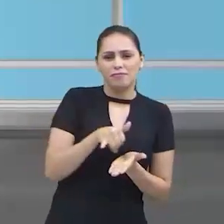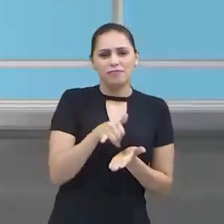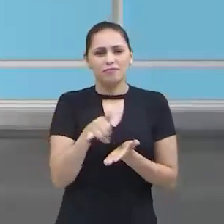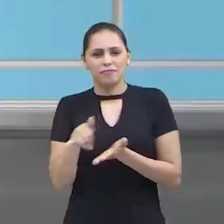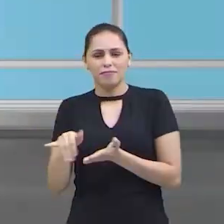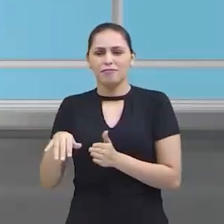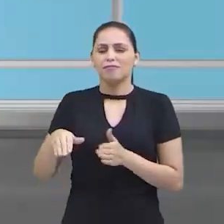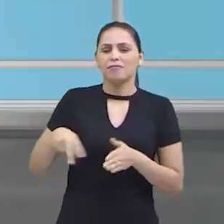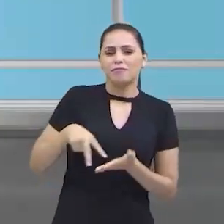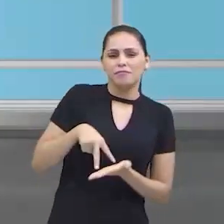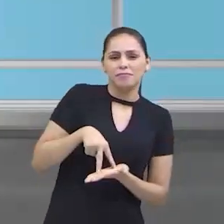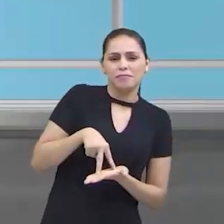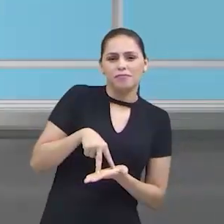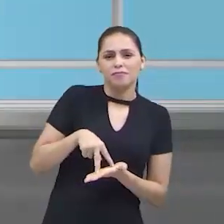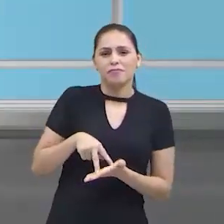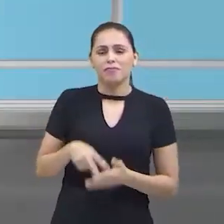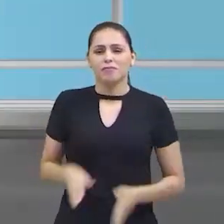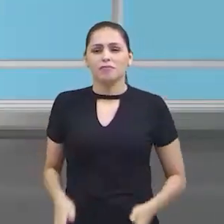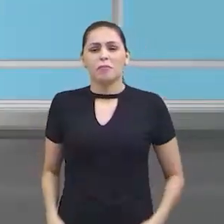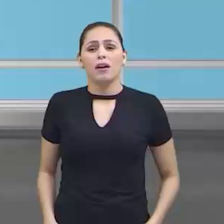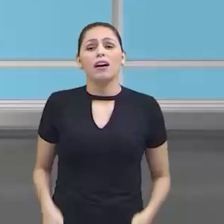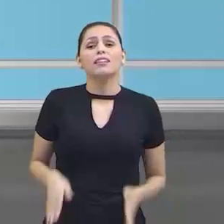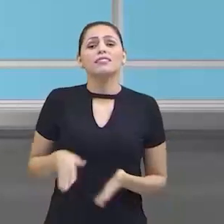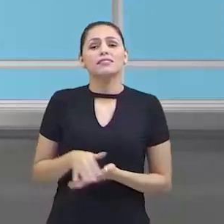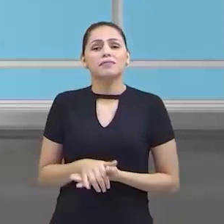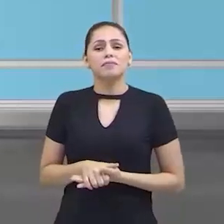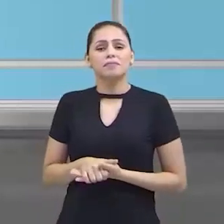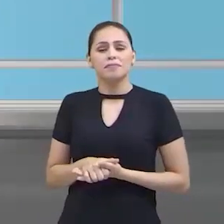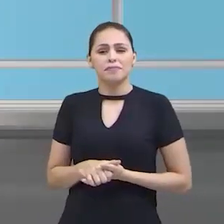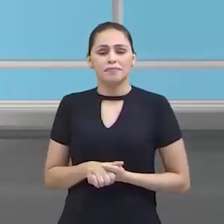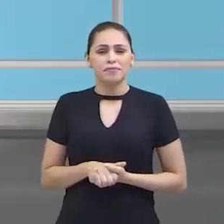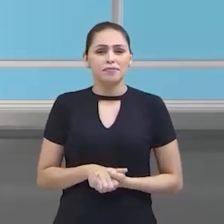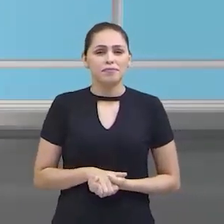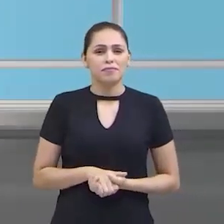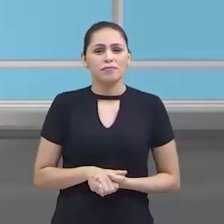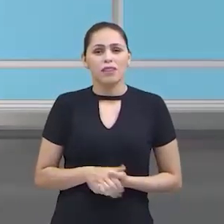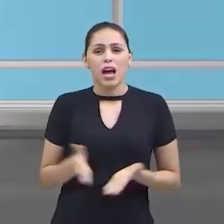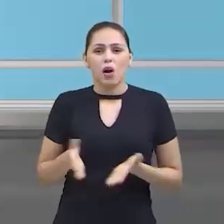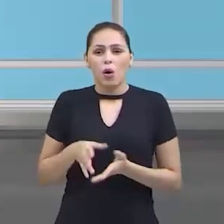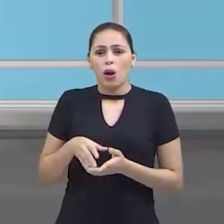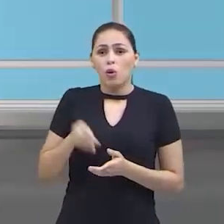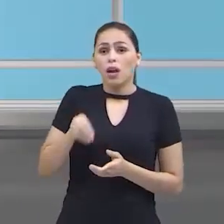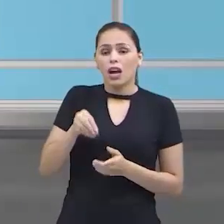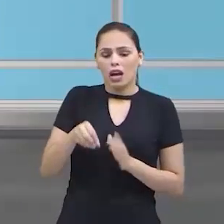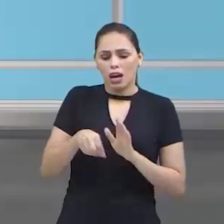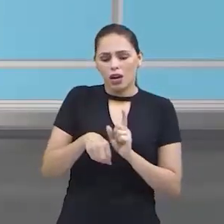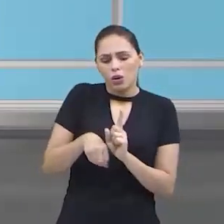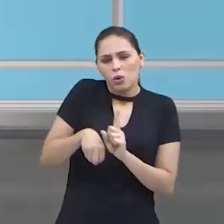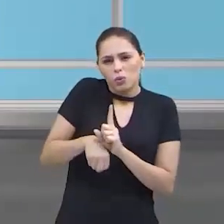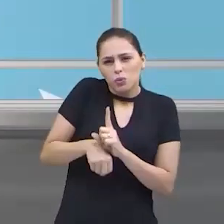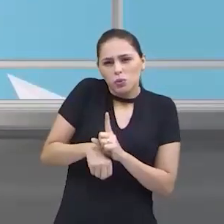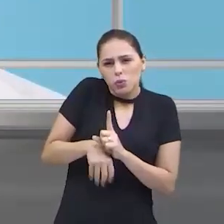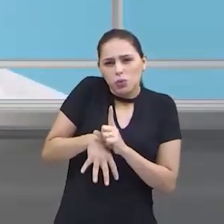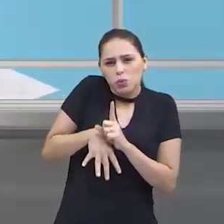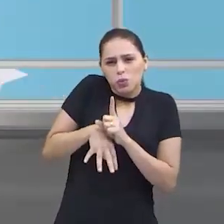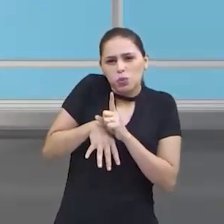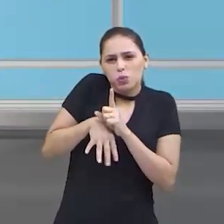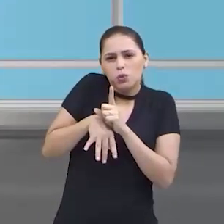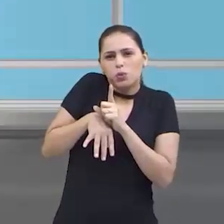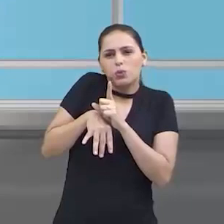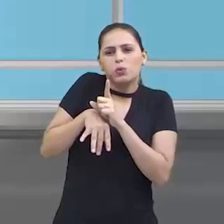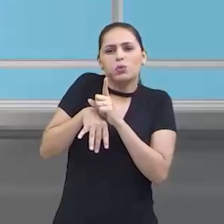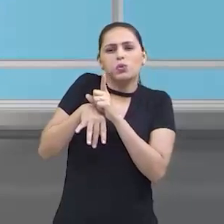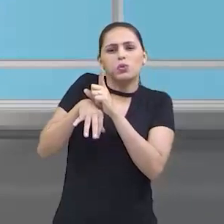Muito bem. Baixa o braço agora. Agora, passamos um foguete. Começa aqui debaixo, Foguete